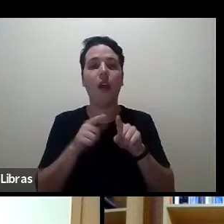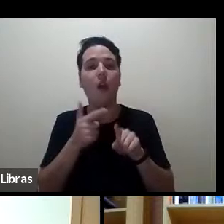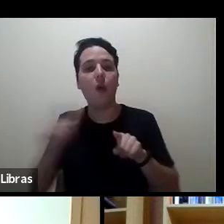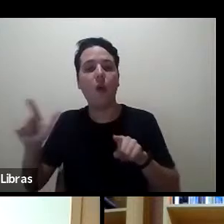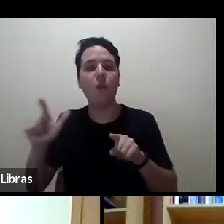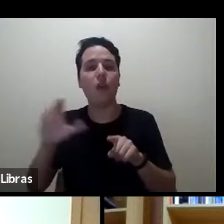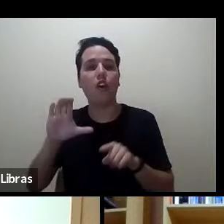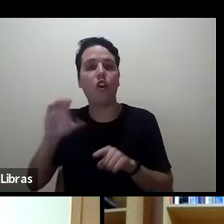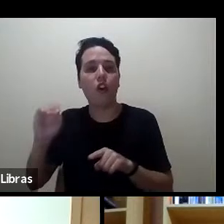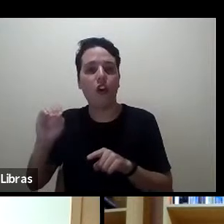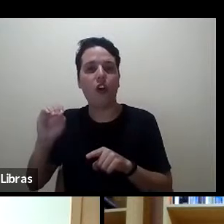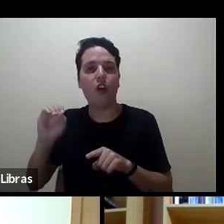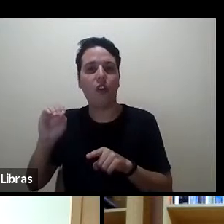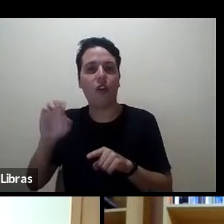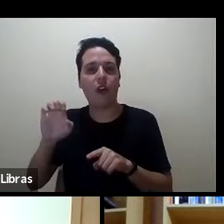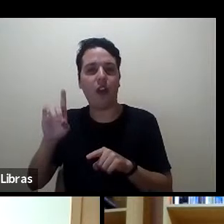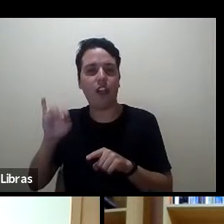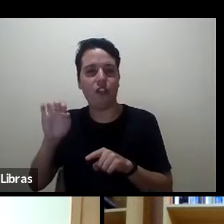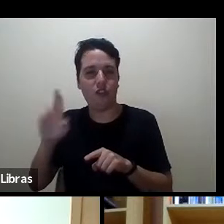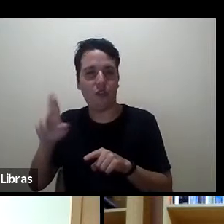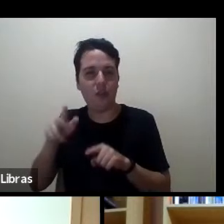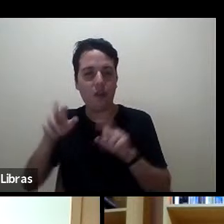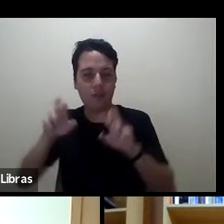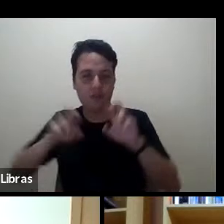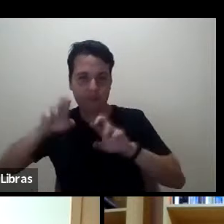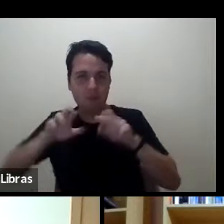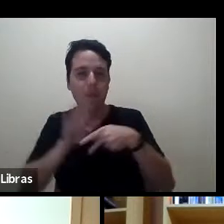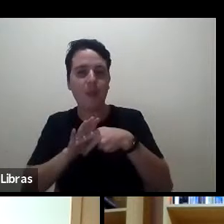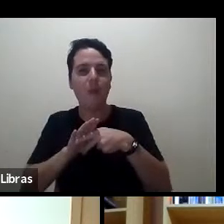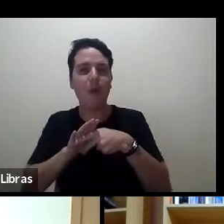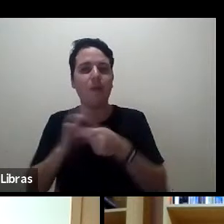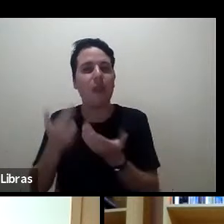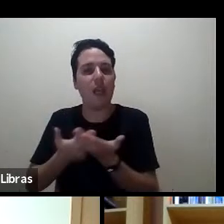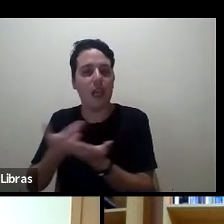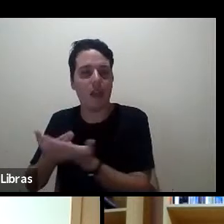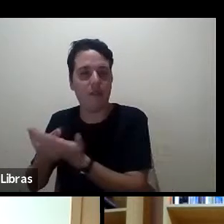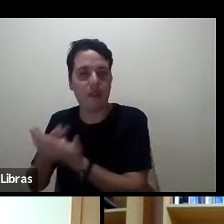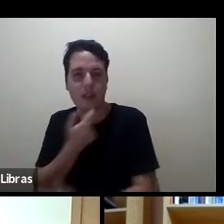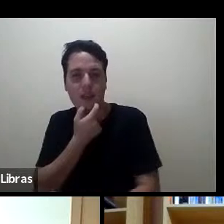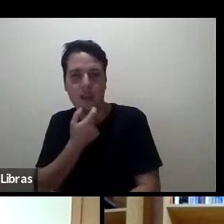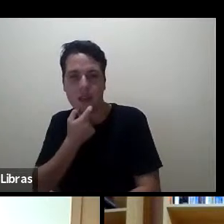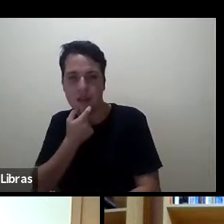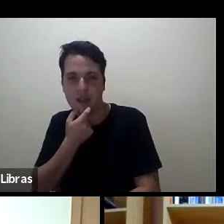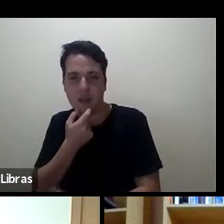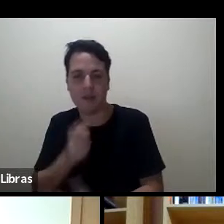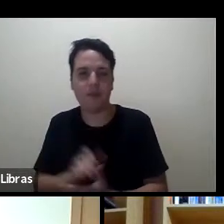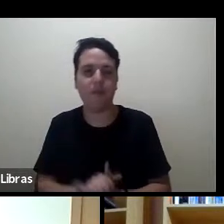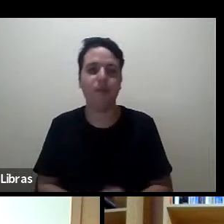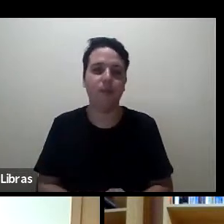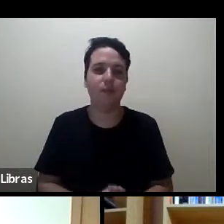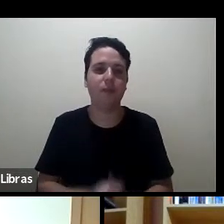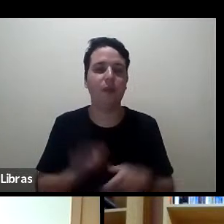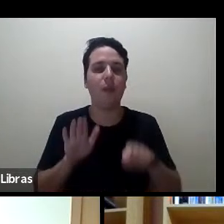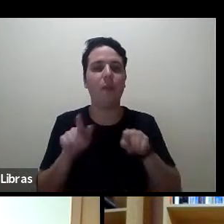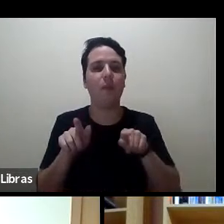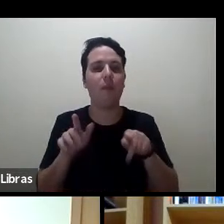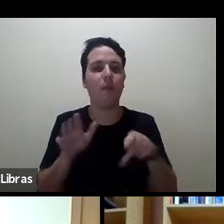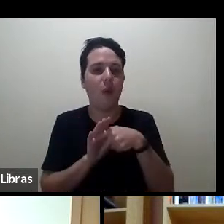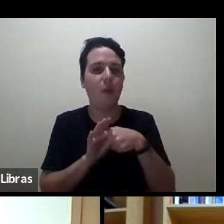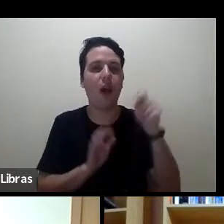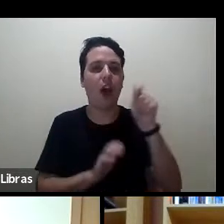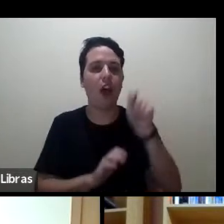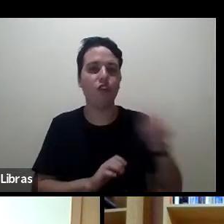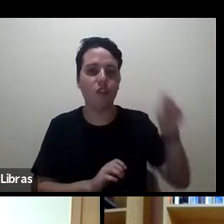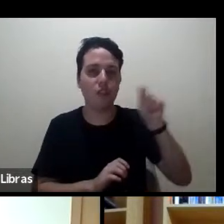também da Review of Research in Education, da AERA, da Associação Norte